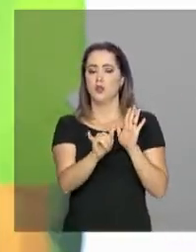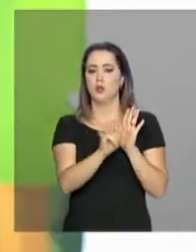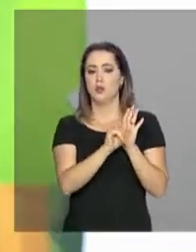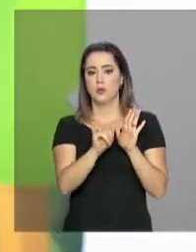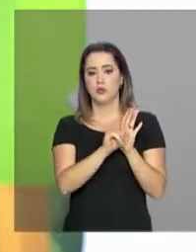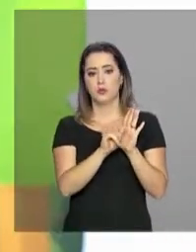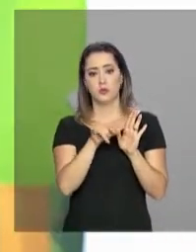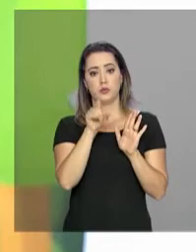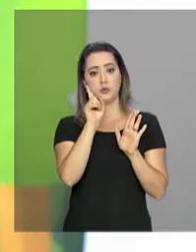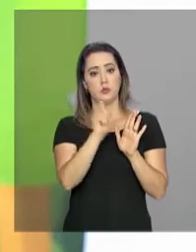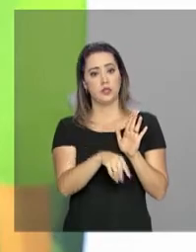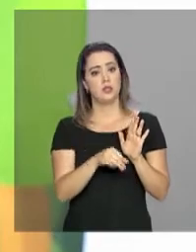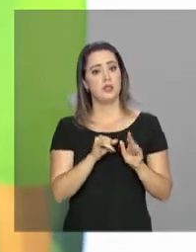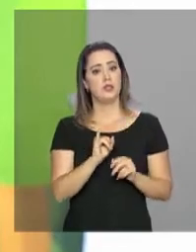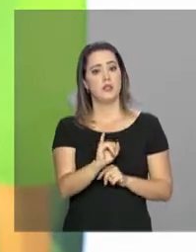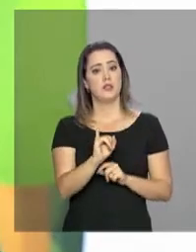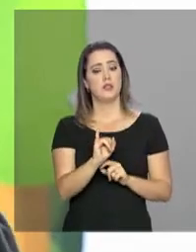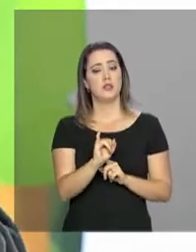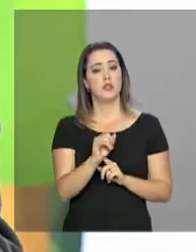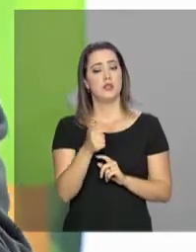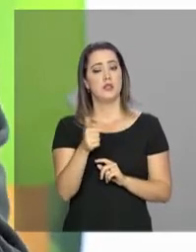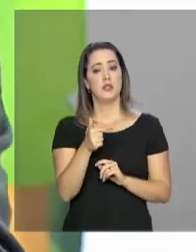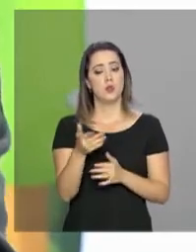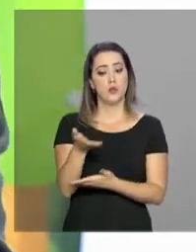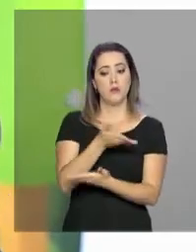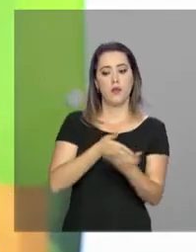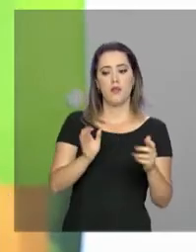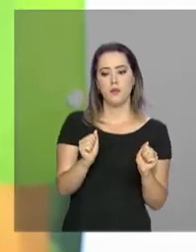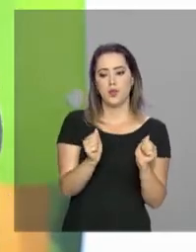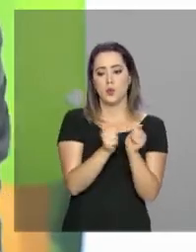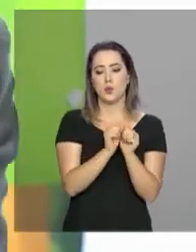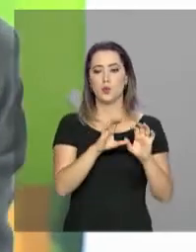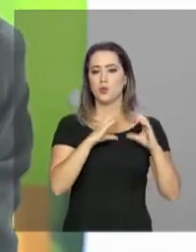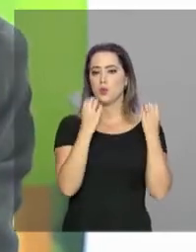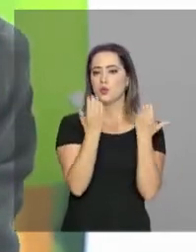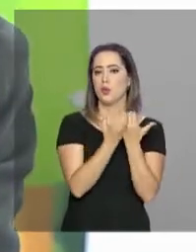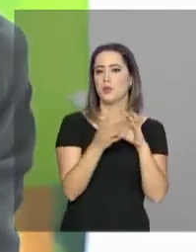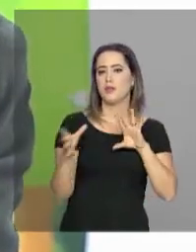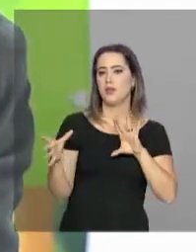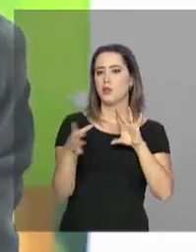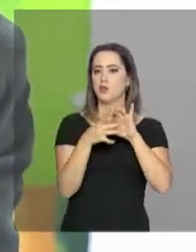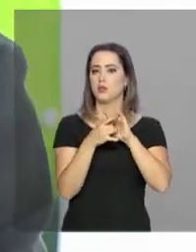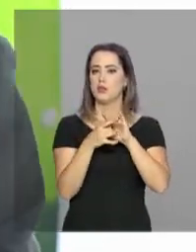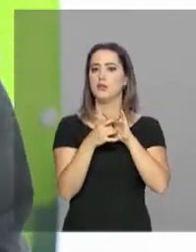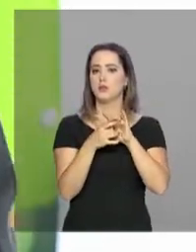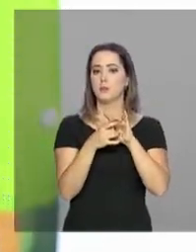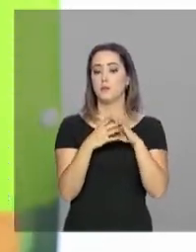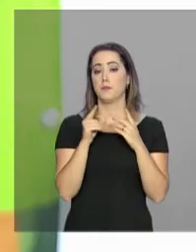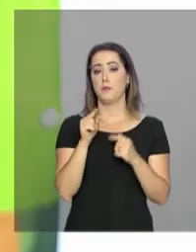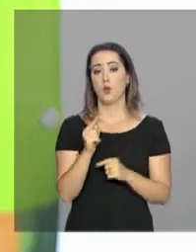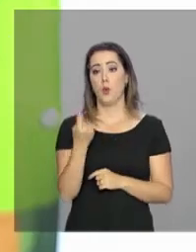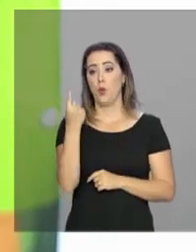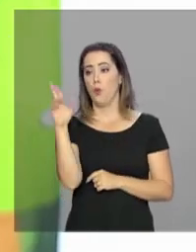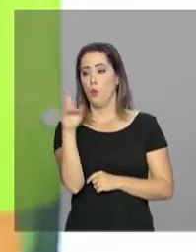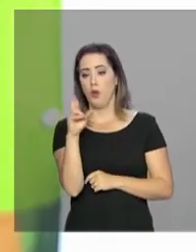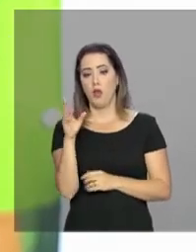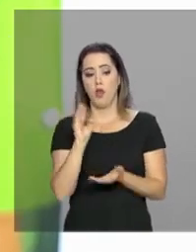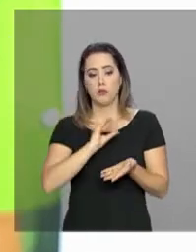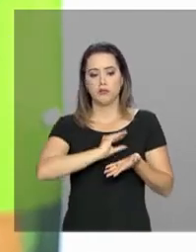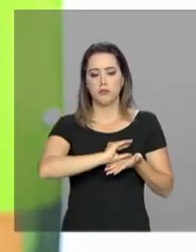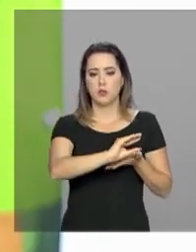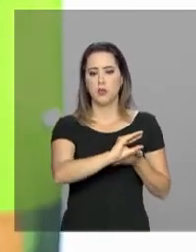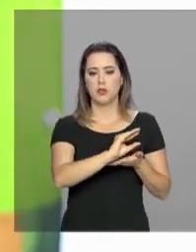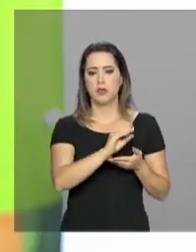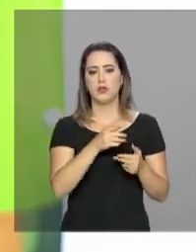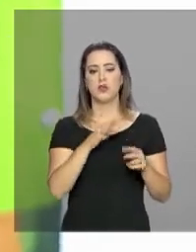apresentados pelo ICMBio sem o envolvimento e a participação direta da comunidade local. Para cada real investido em